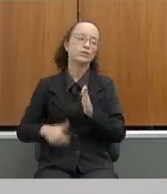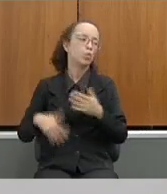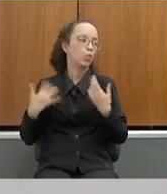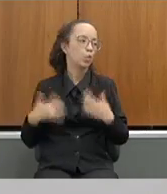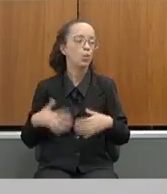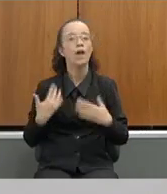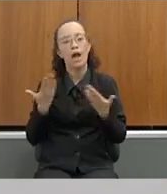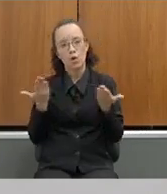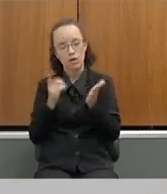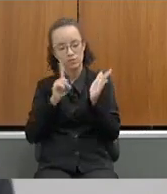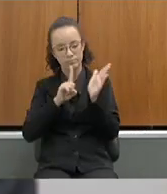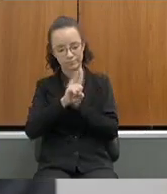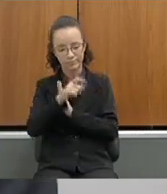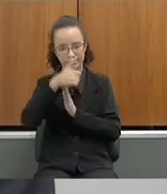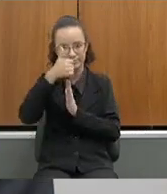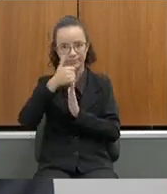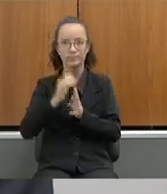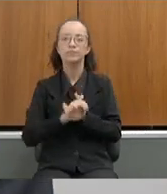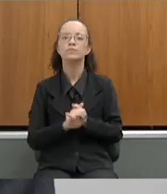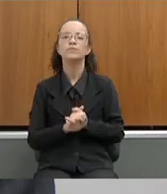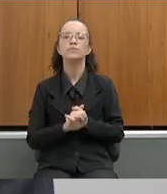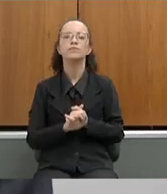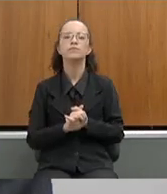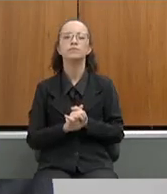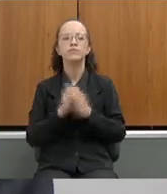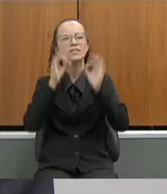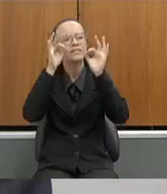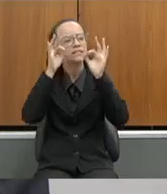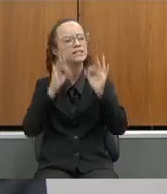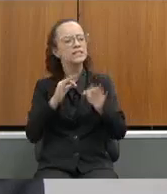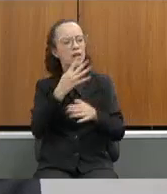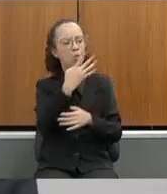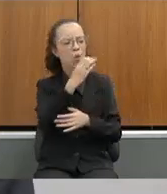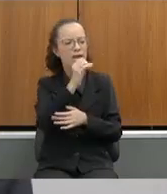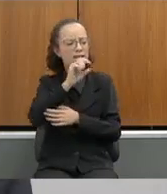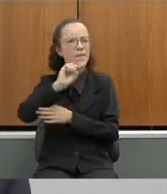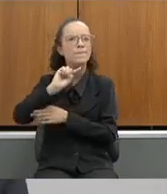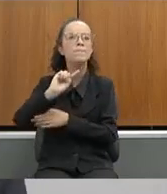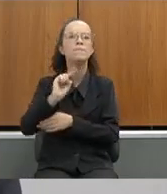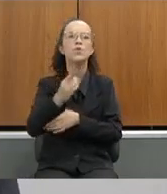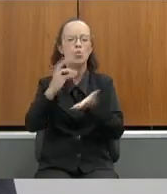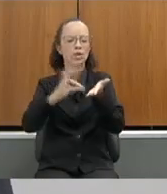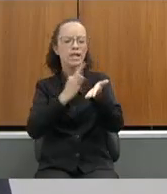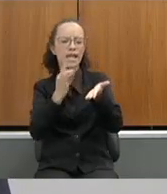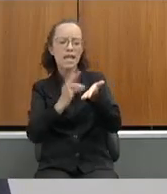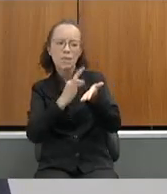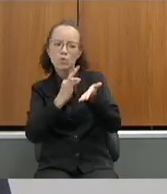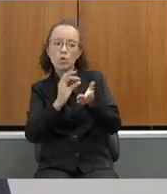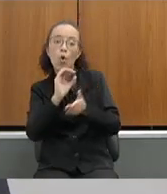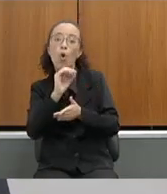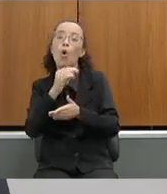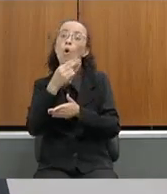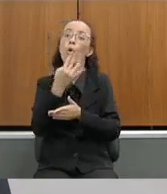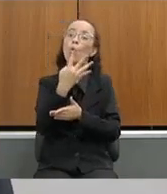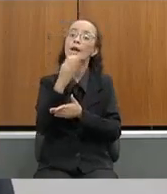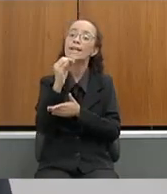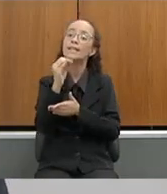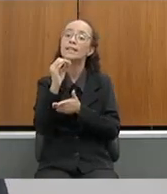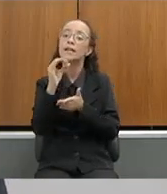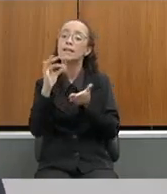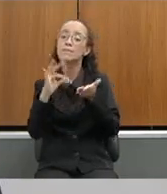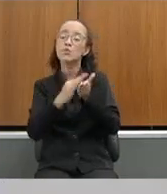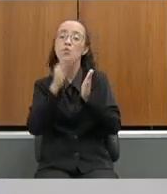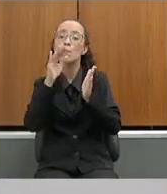primeira pergunta, realmente, foram mais de 40 mil termos ou menos de 40 mil termos que